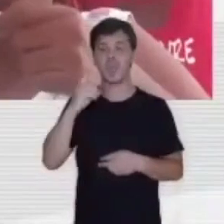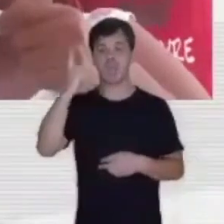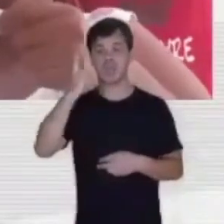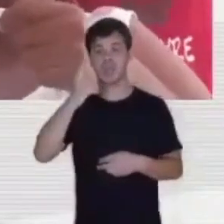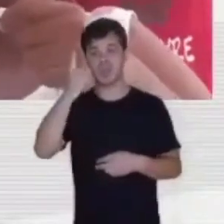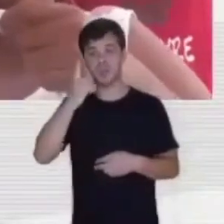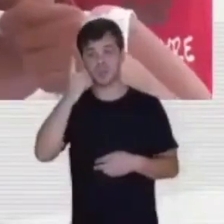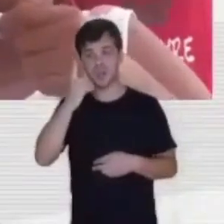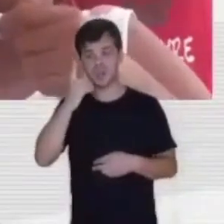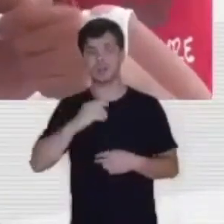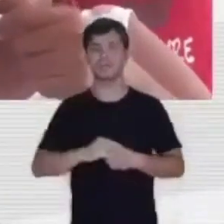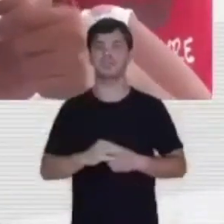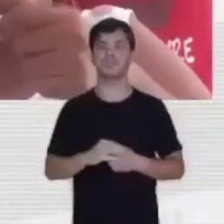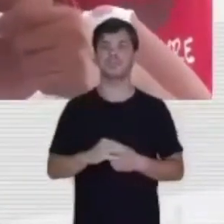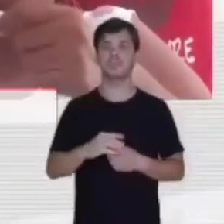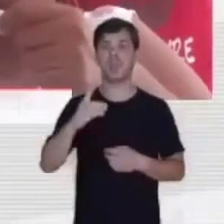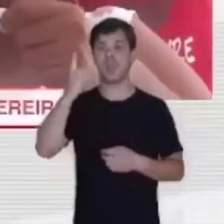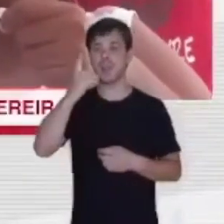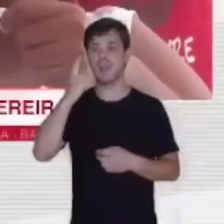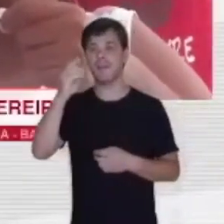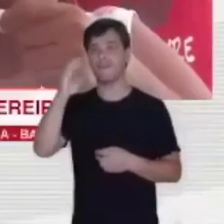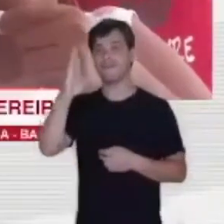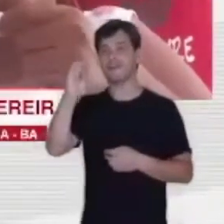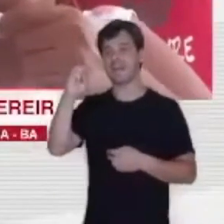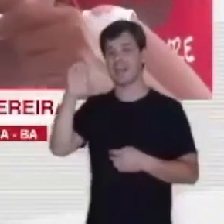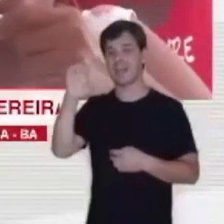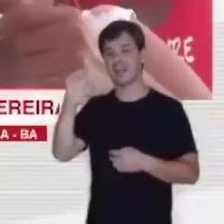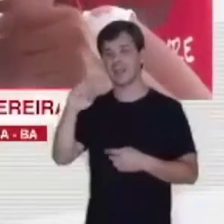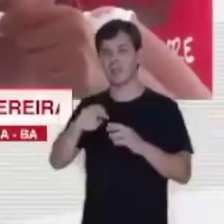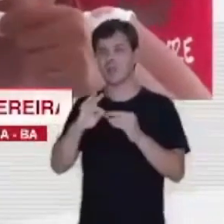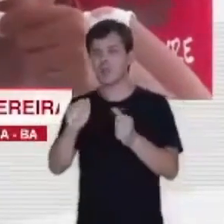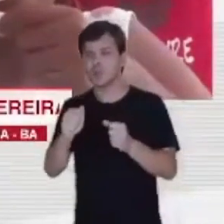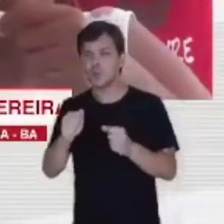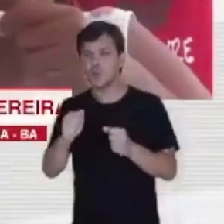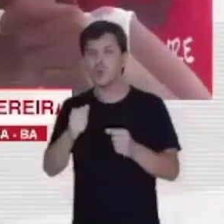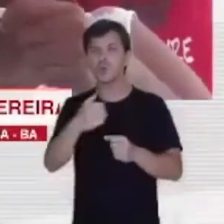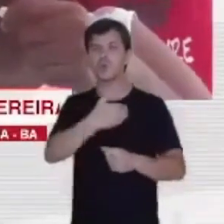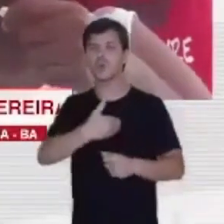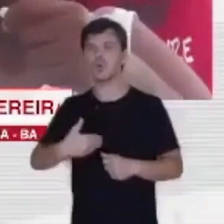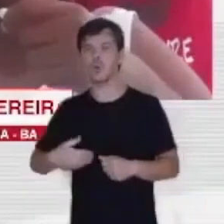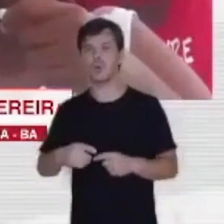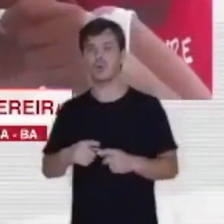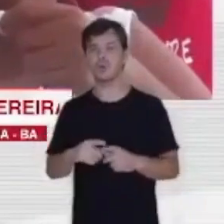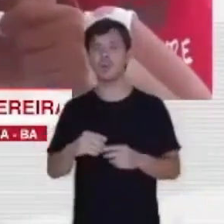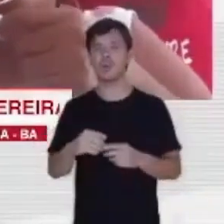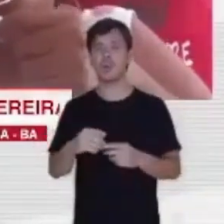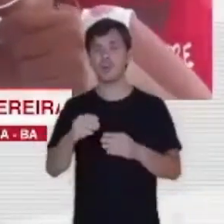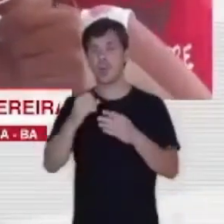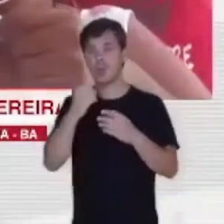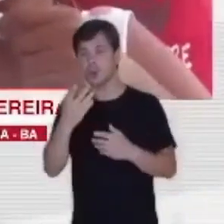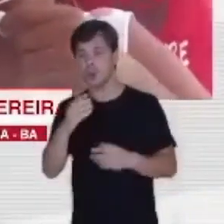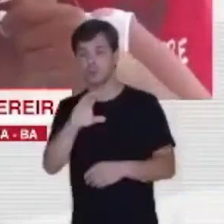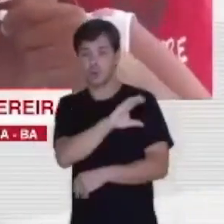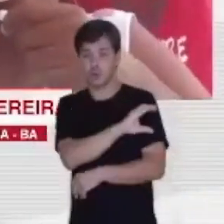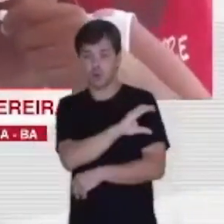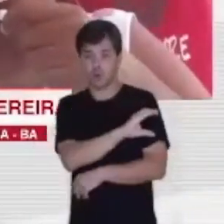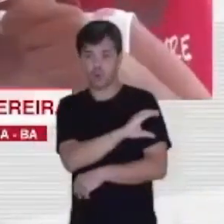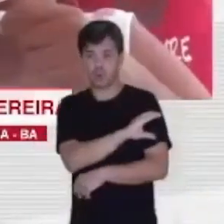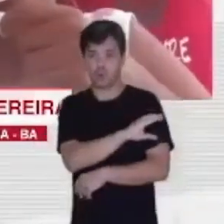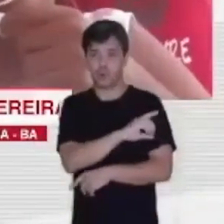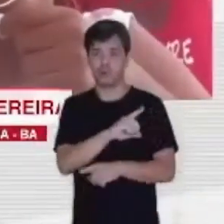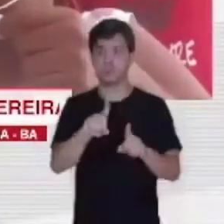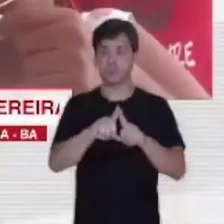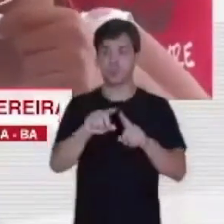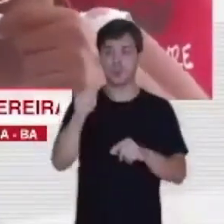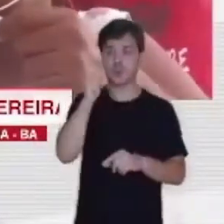deputada Gleice, deputada Bené, todas as autoridades presentes, bem como as coordenadoras